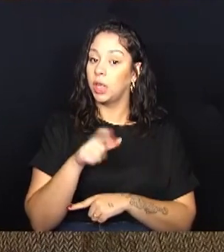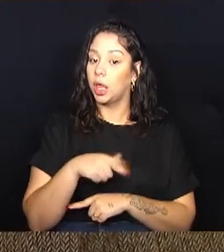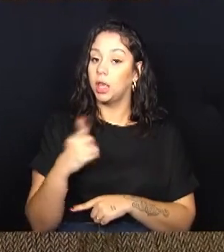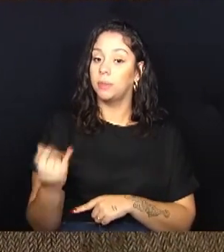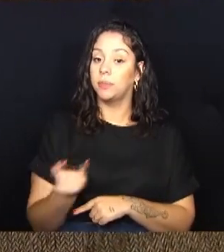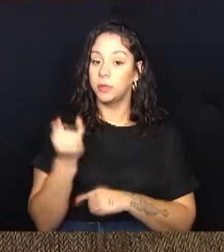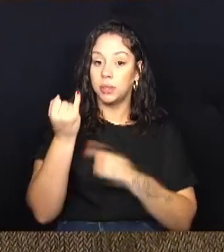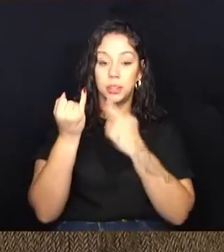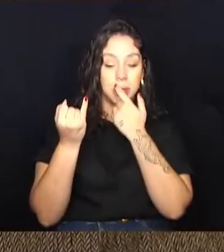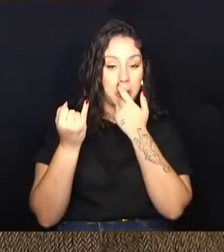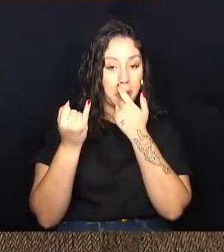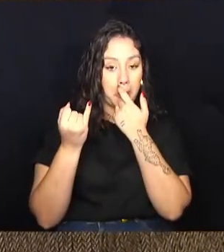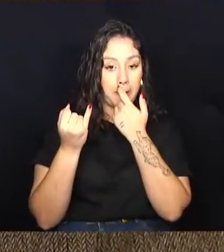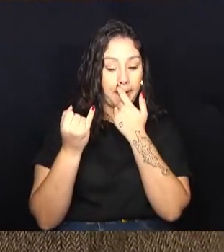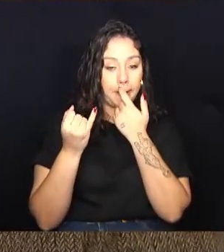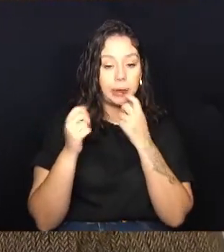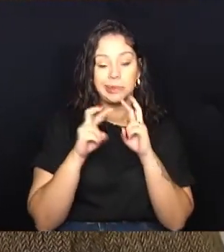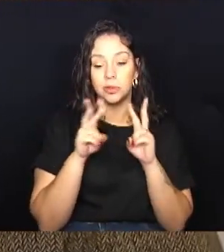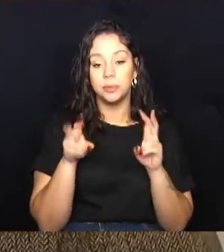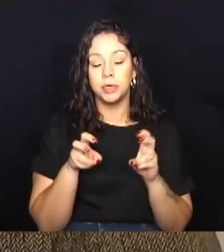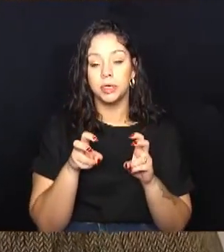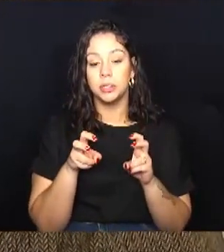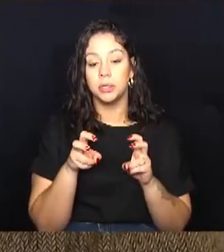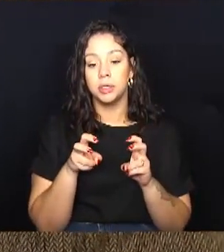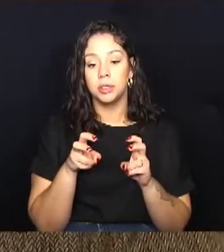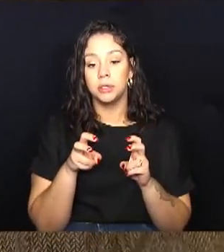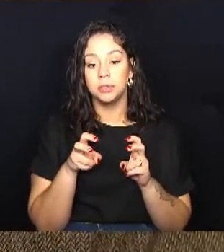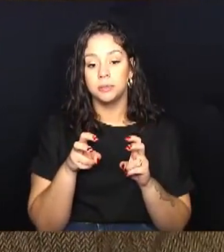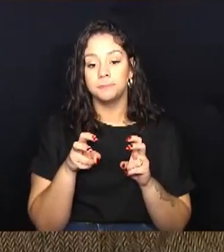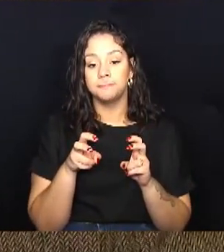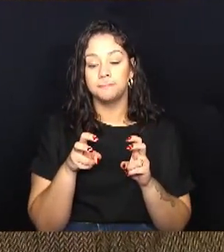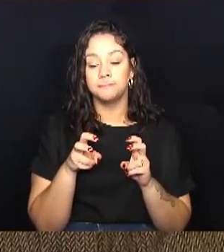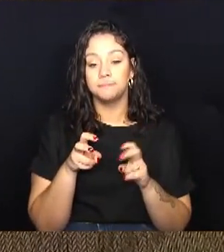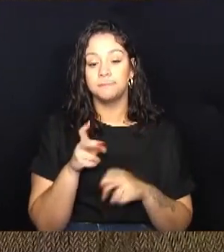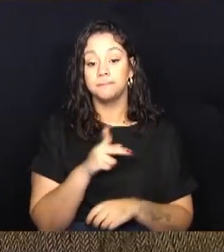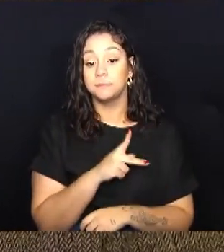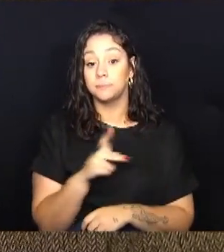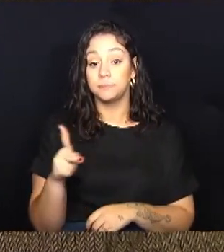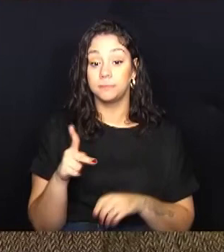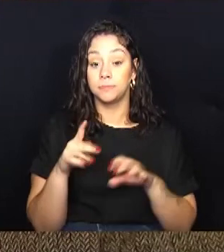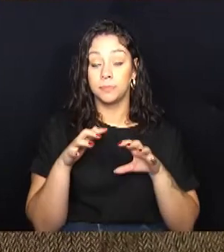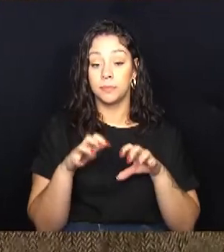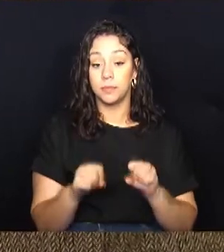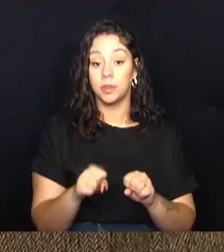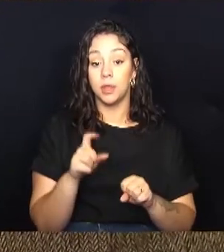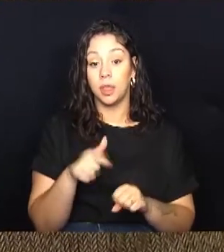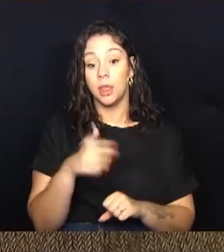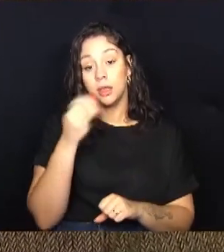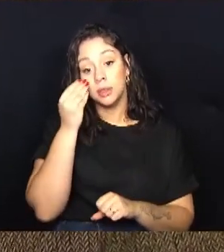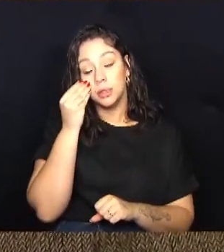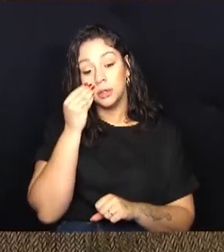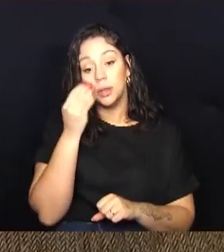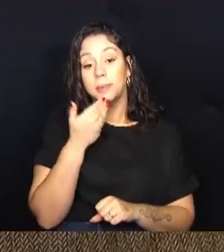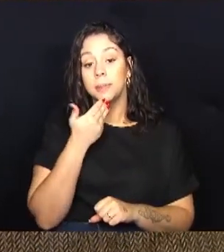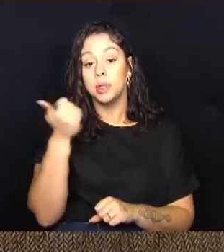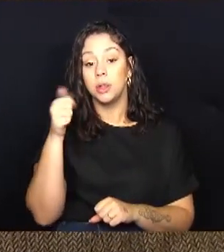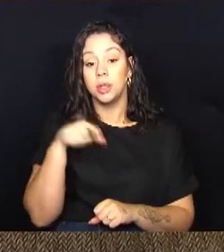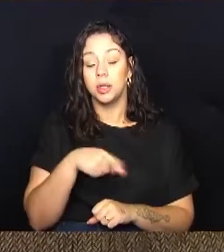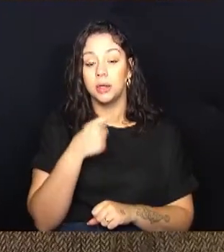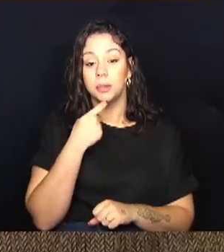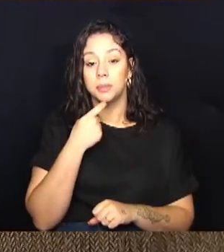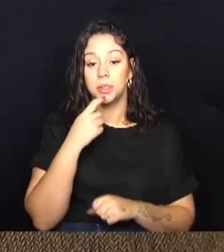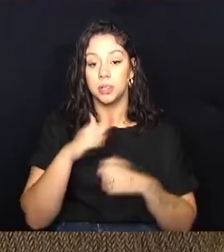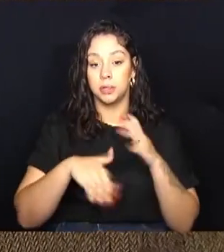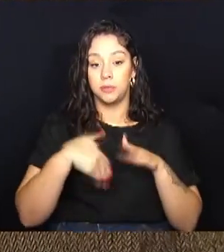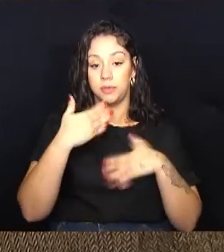da questão da presidência que assumi é tentar trazer o melhor para a Campina no desenvolvimento.